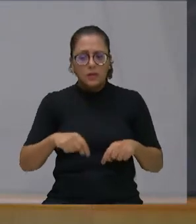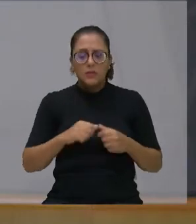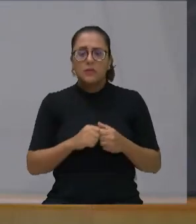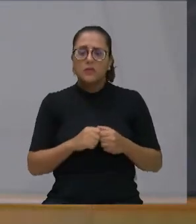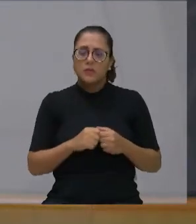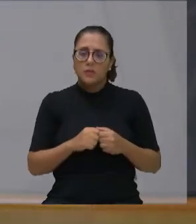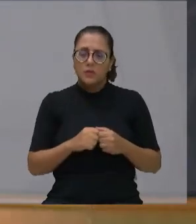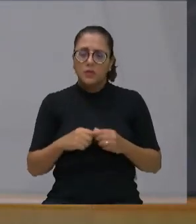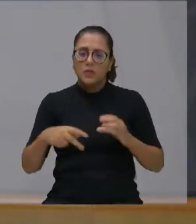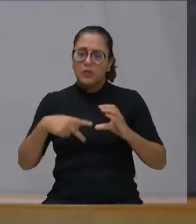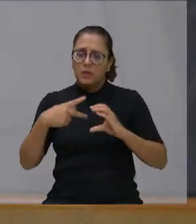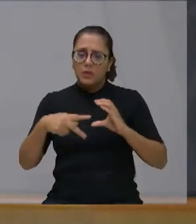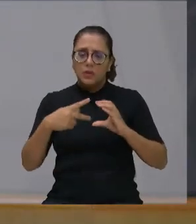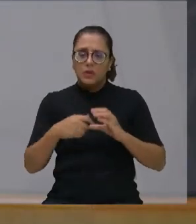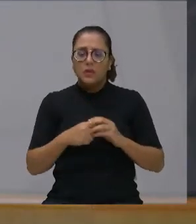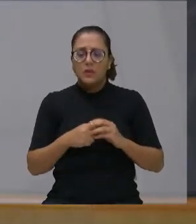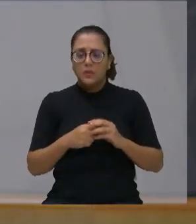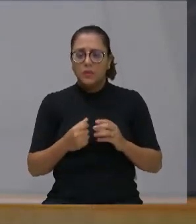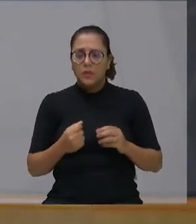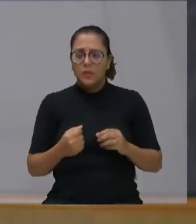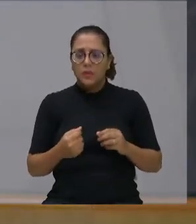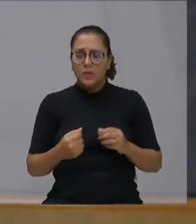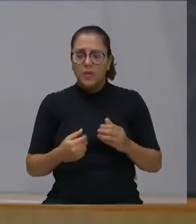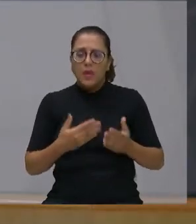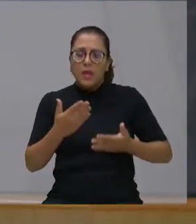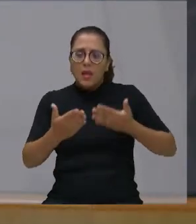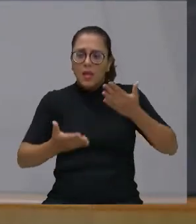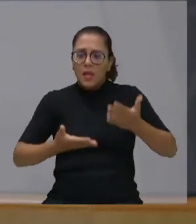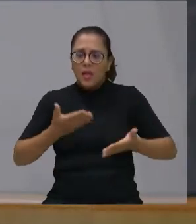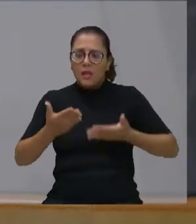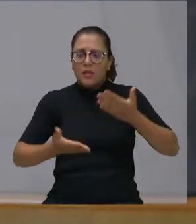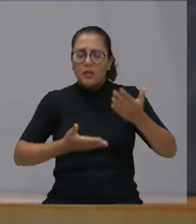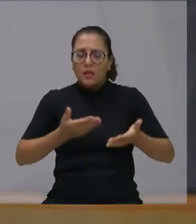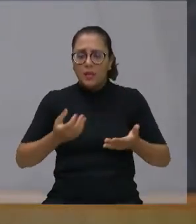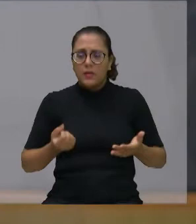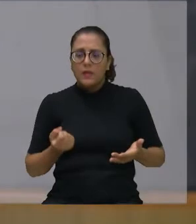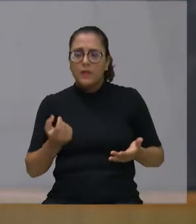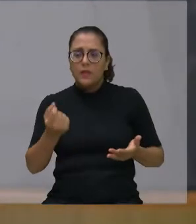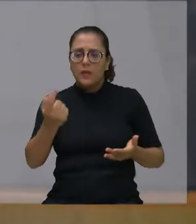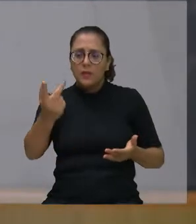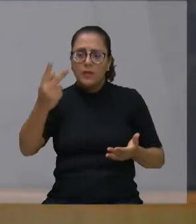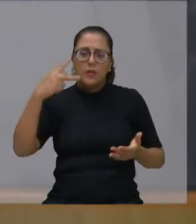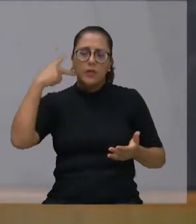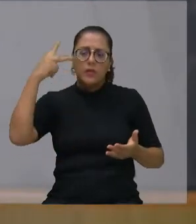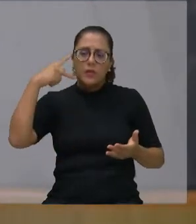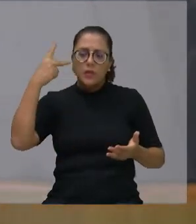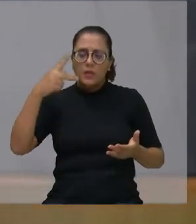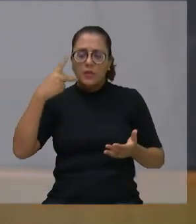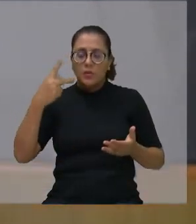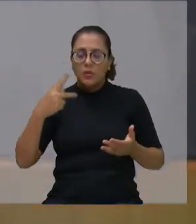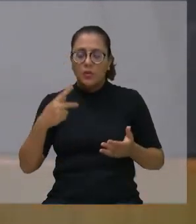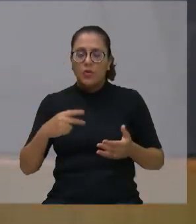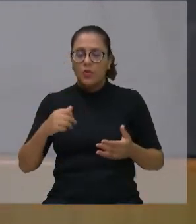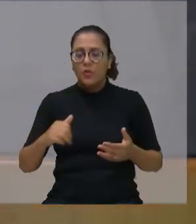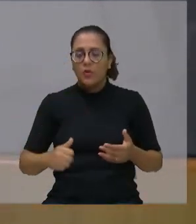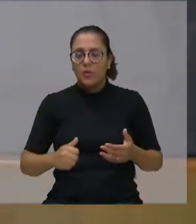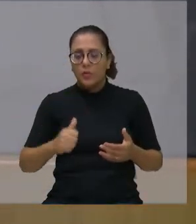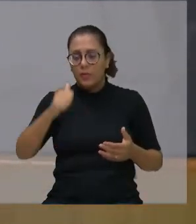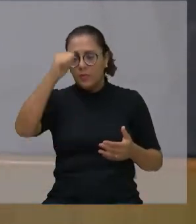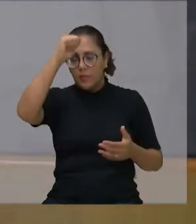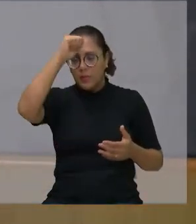viagem do juvenil, por exemplo, lá para a Índia.